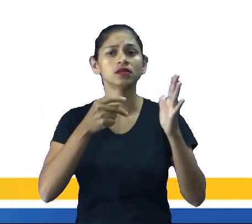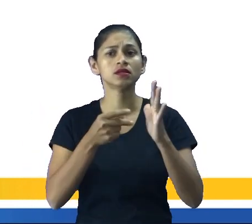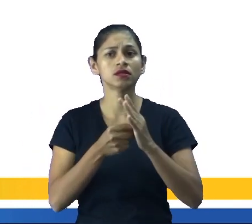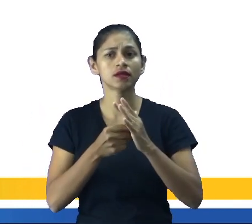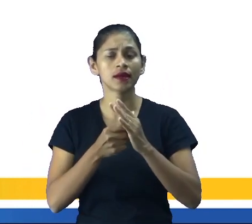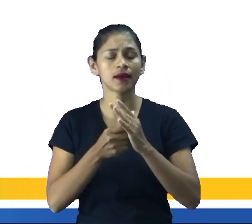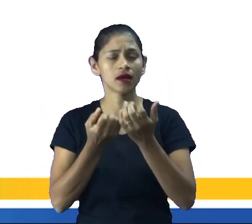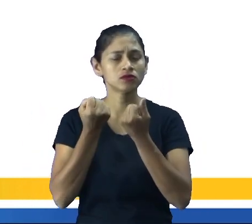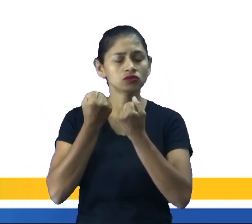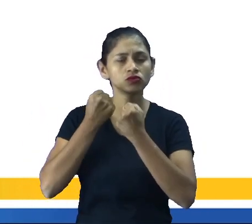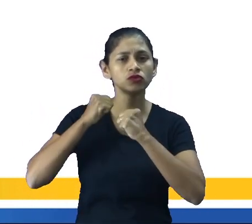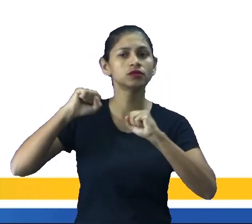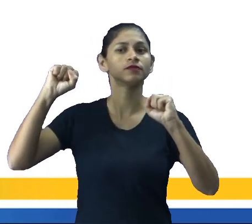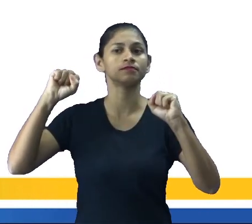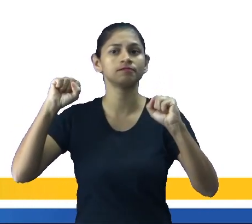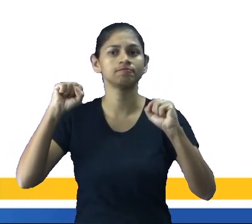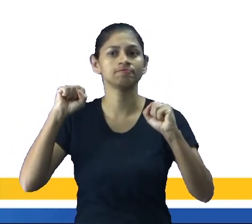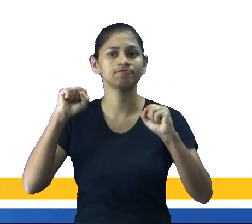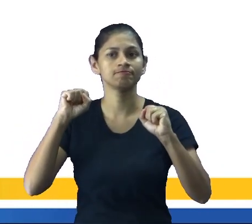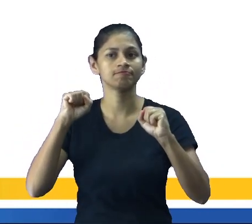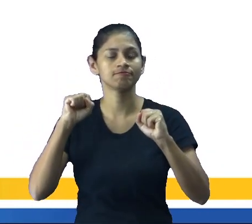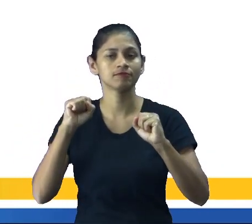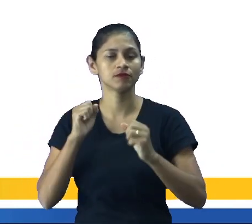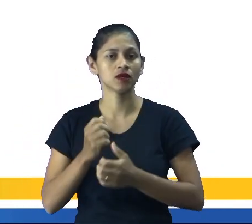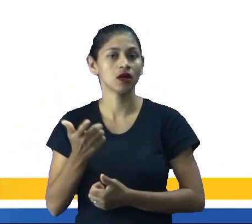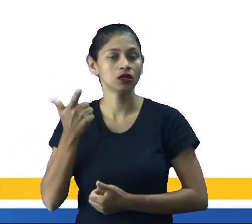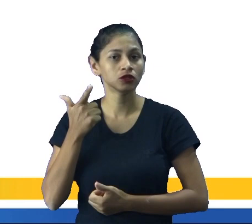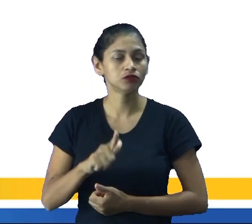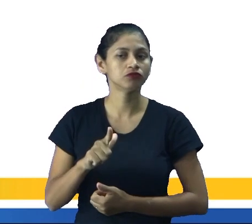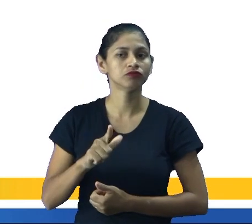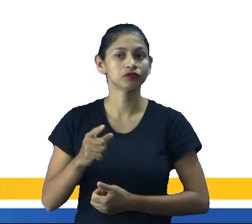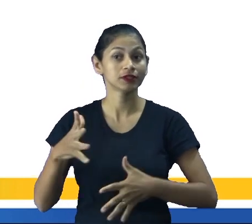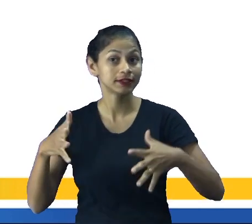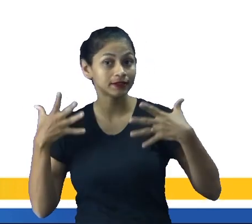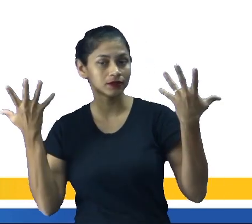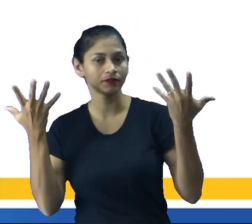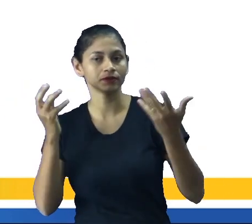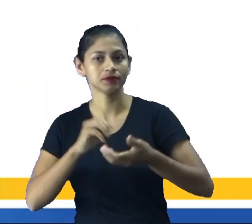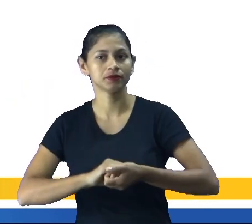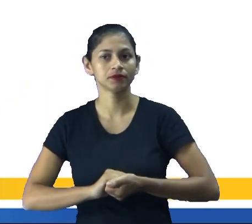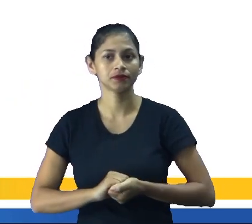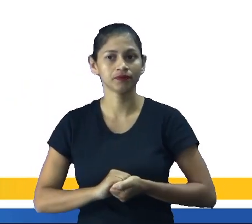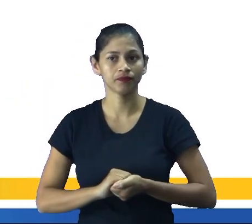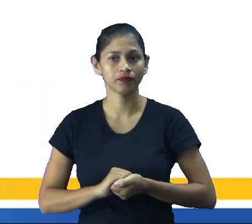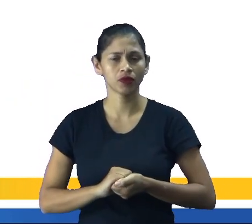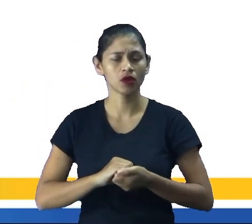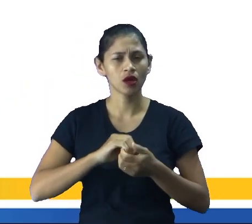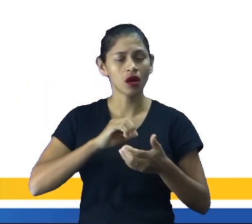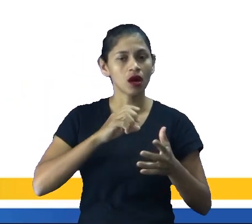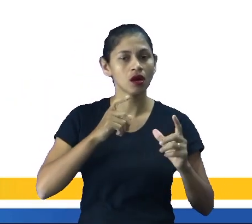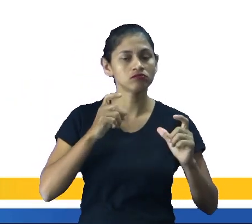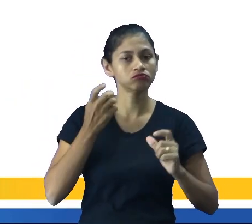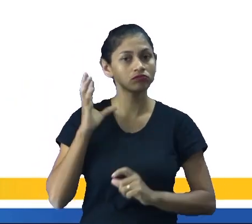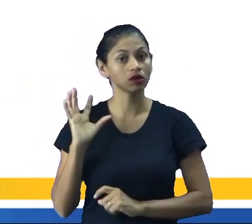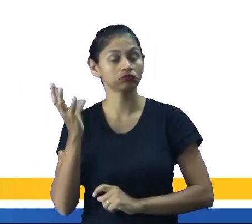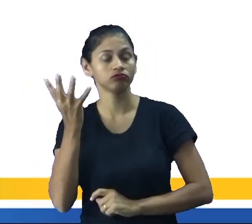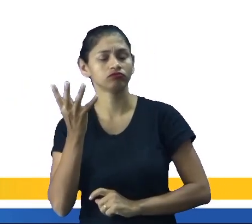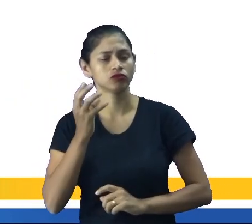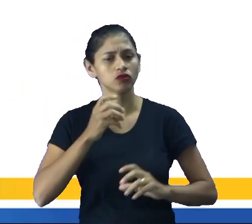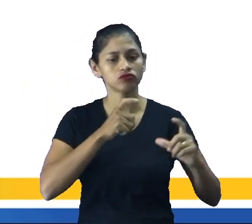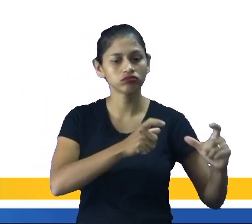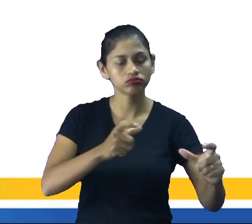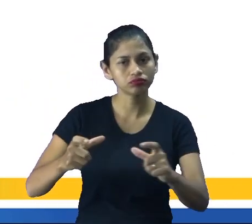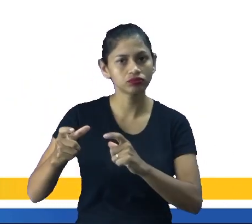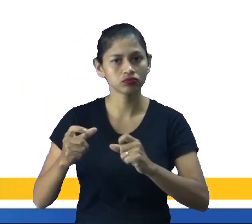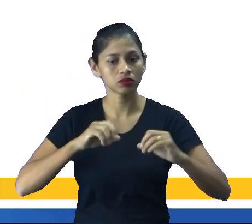A grande comemoração, na verdade, acontece esse dia em diversas partes do mundo. Fogos de artifício